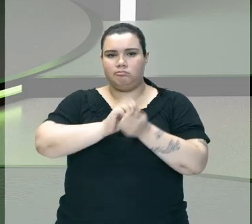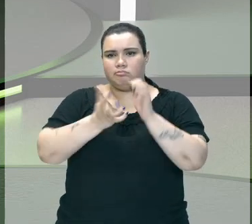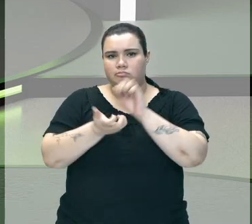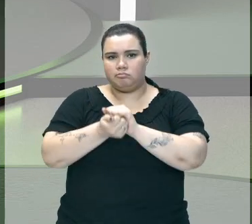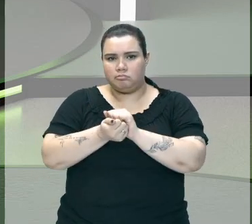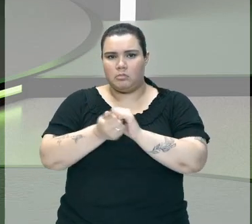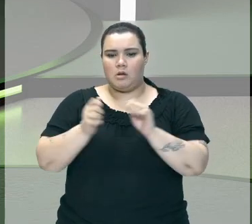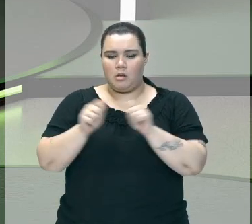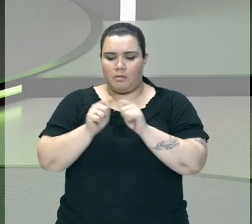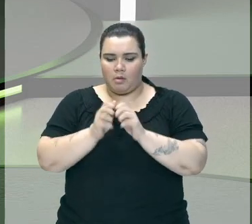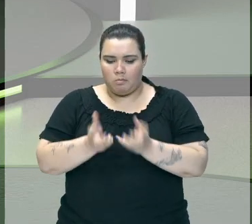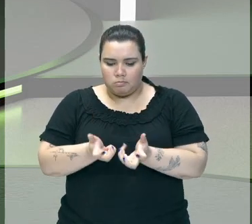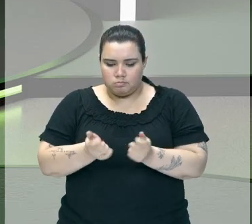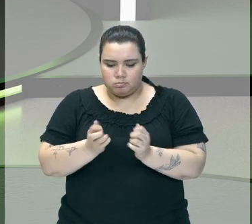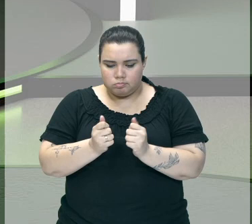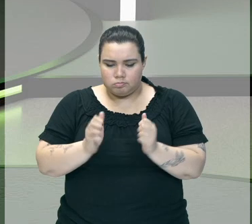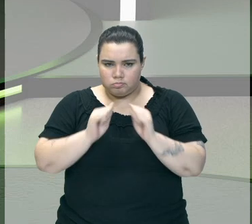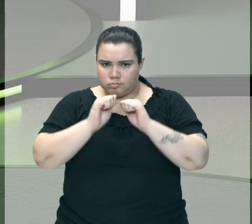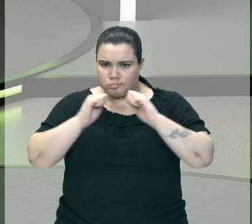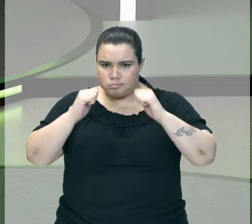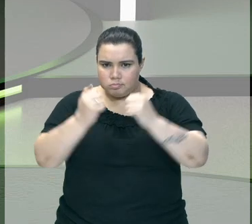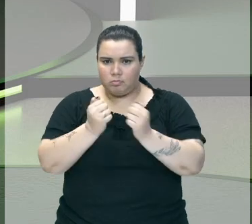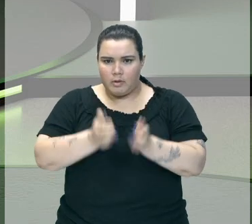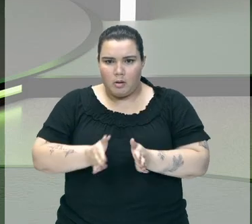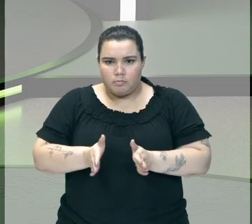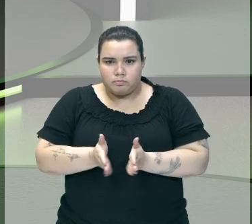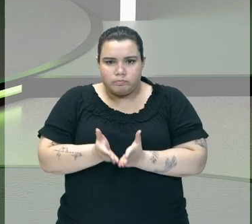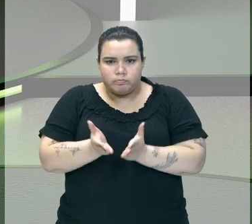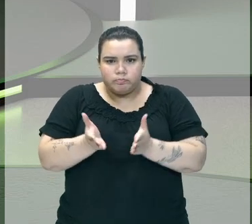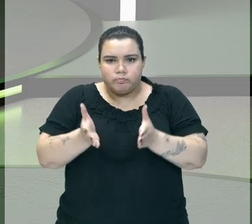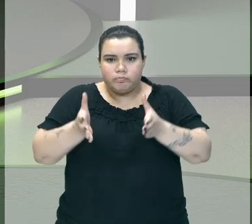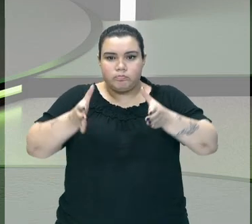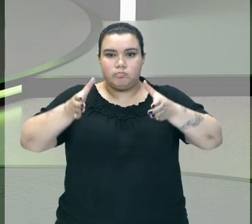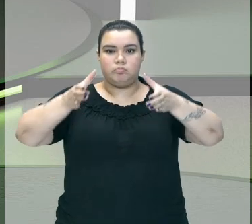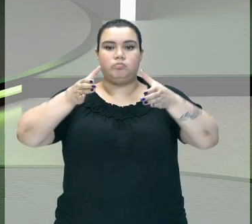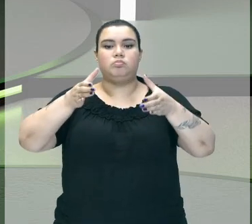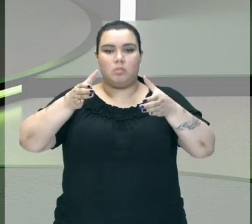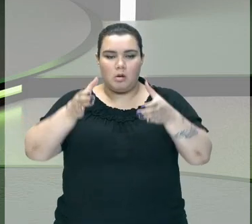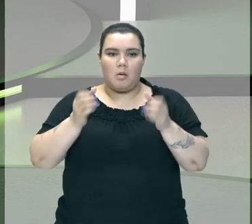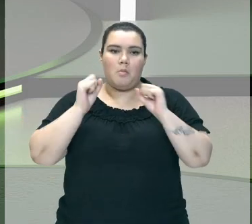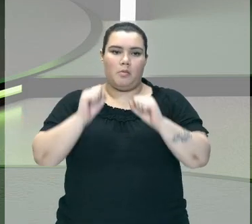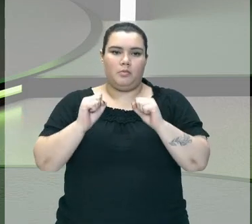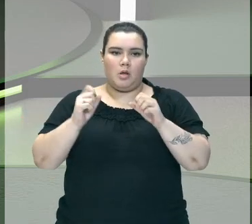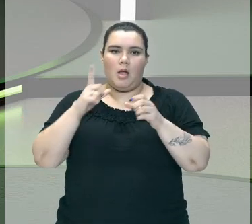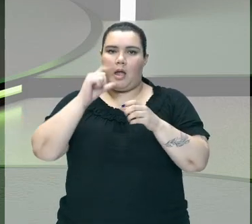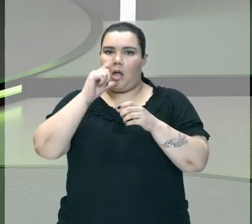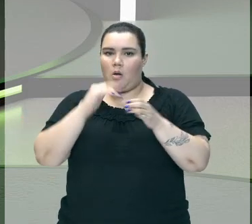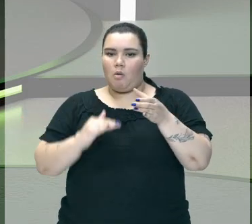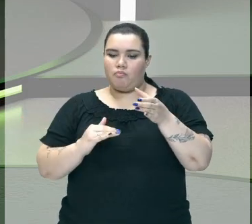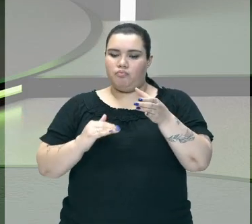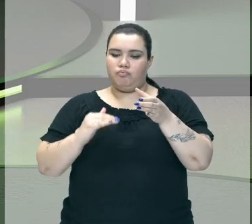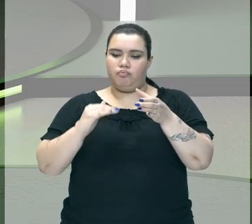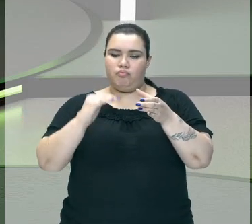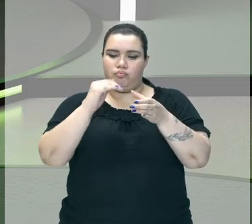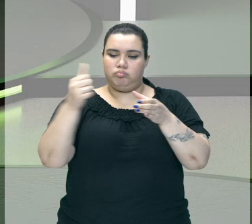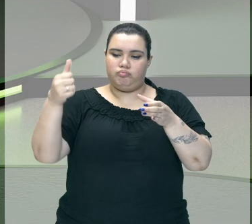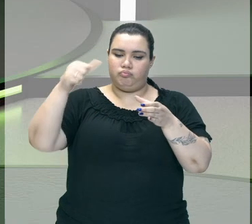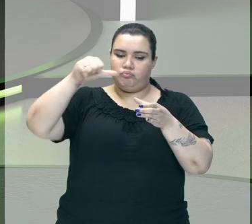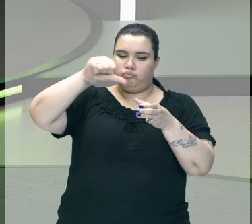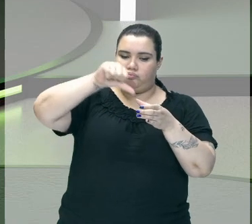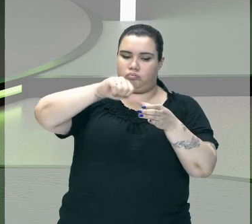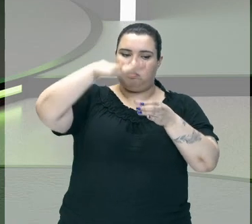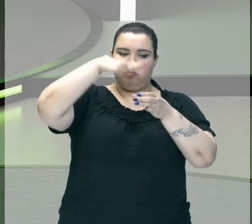água Ou alimentos Então o barro Ele normalmente Quando ele está misturado com a água Ele